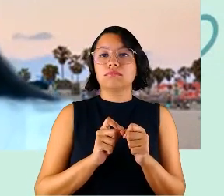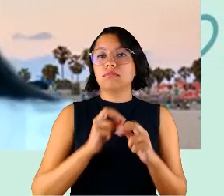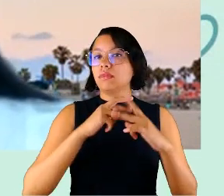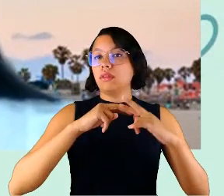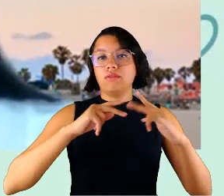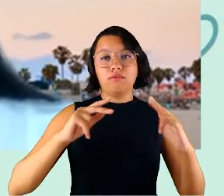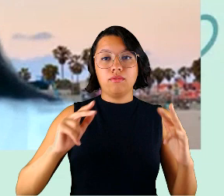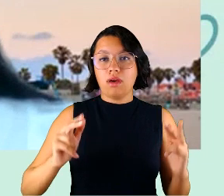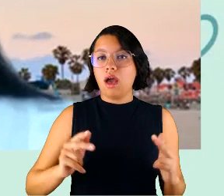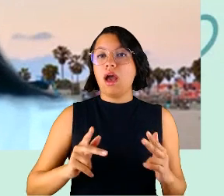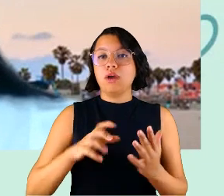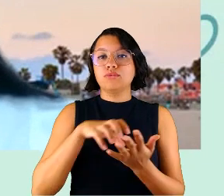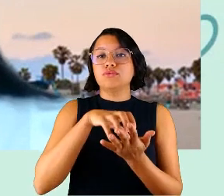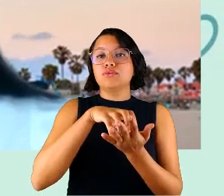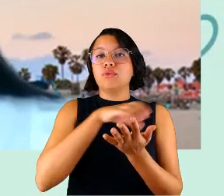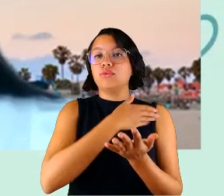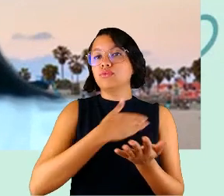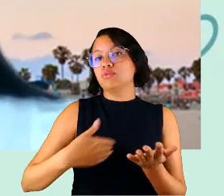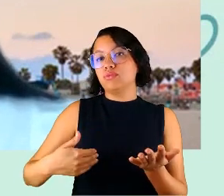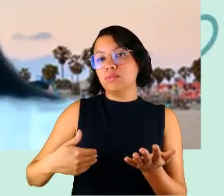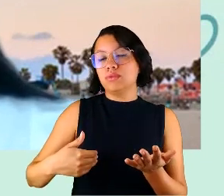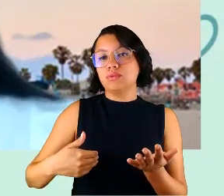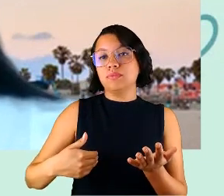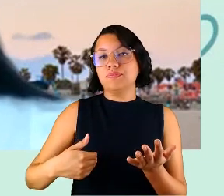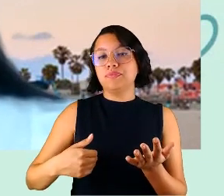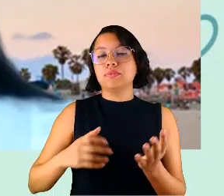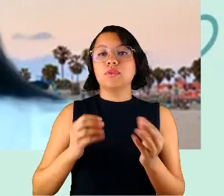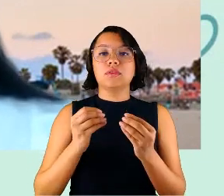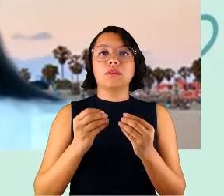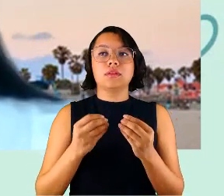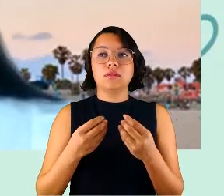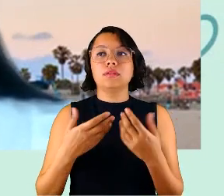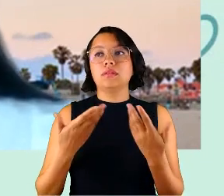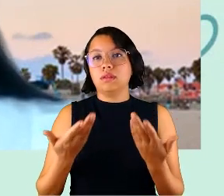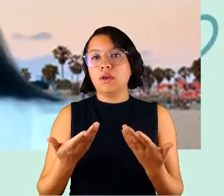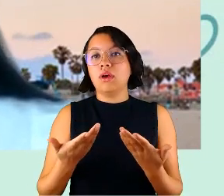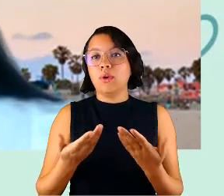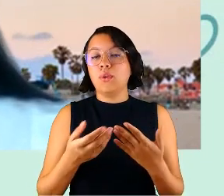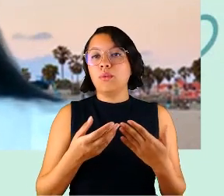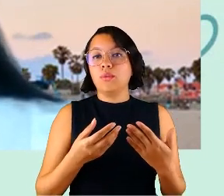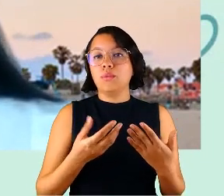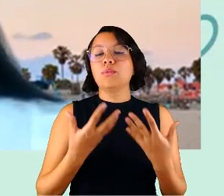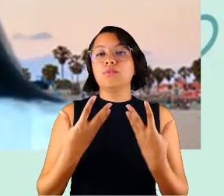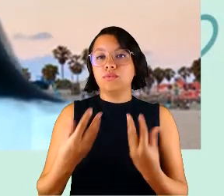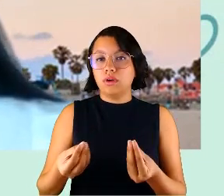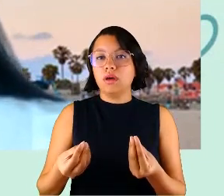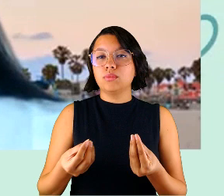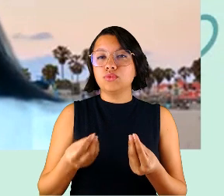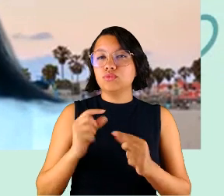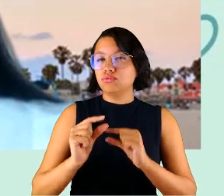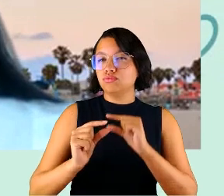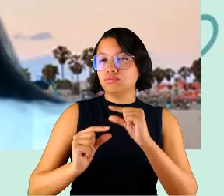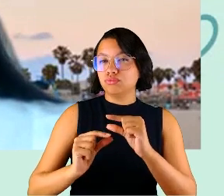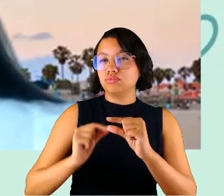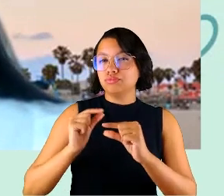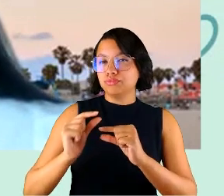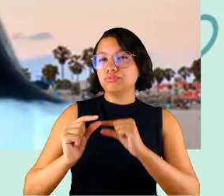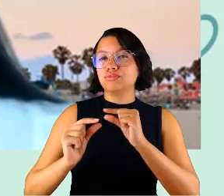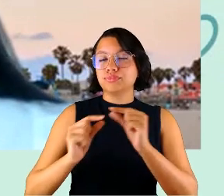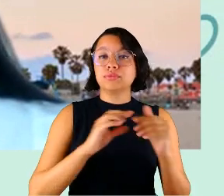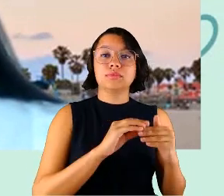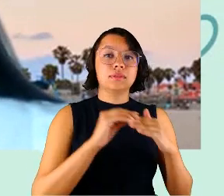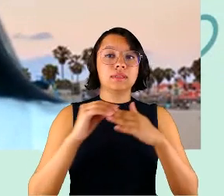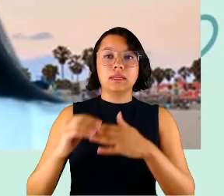órgãos públicos e, com isso, nós vamos, então, eu vou aos pouquinhos trazendo esses